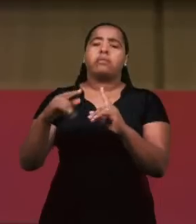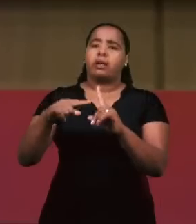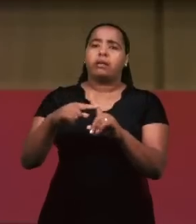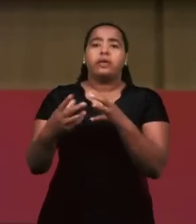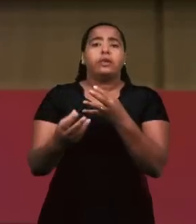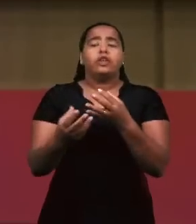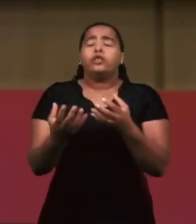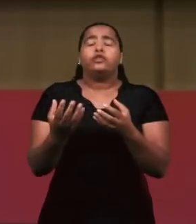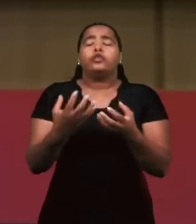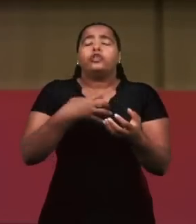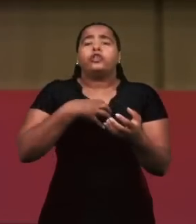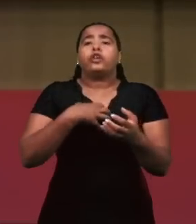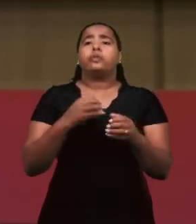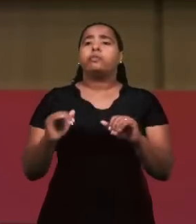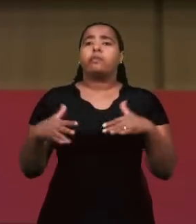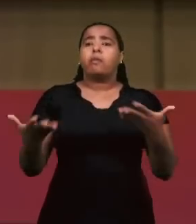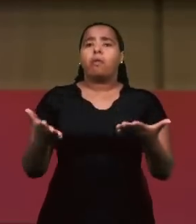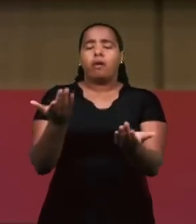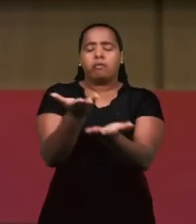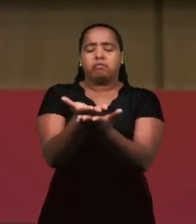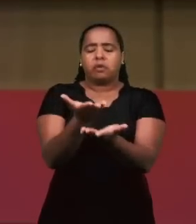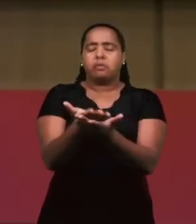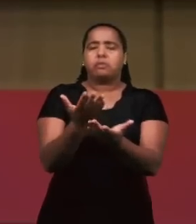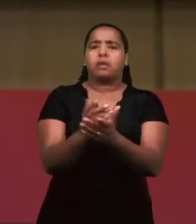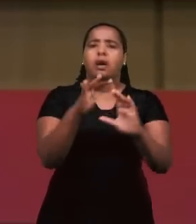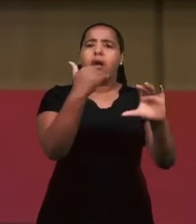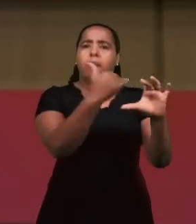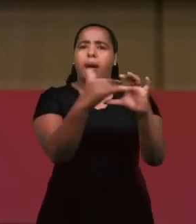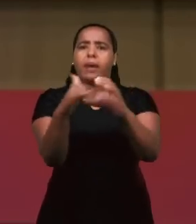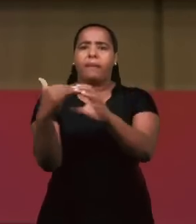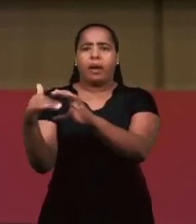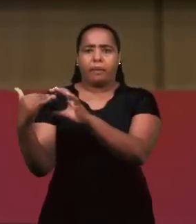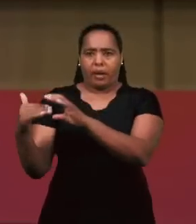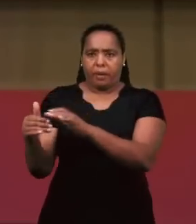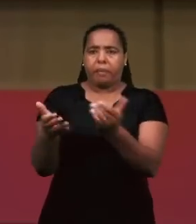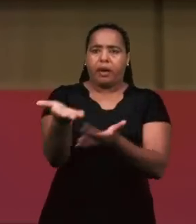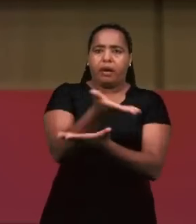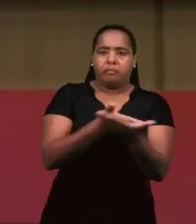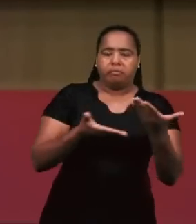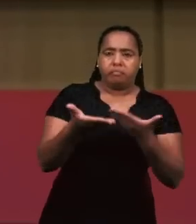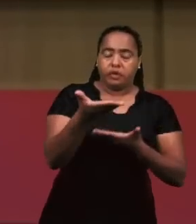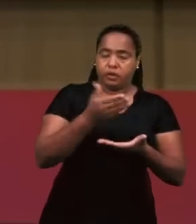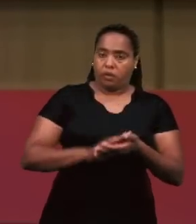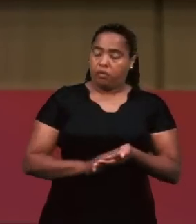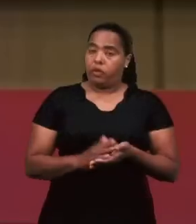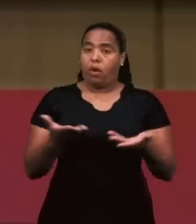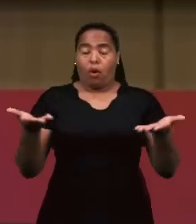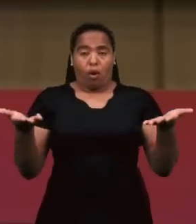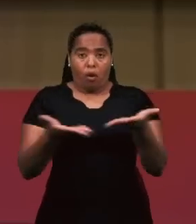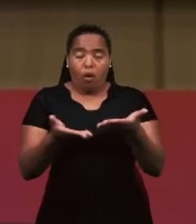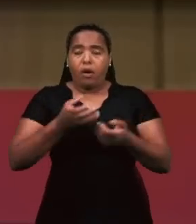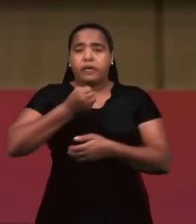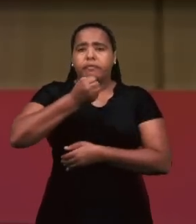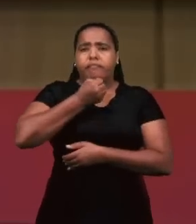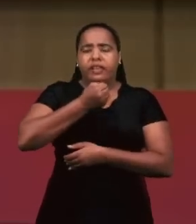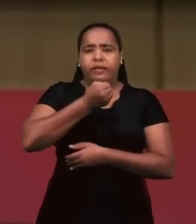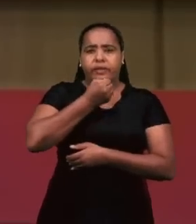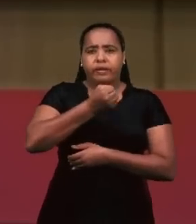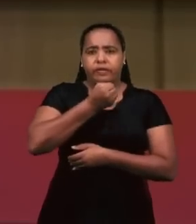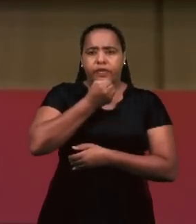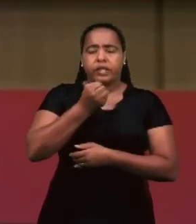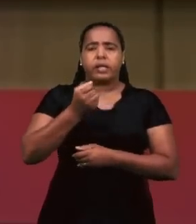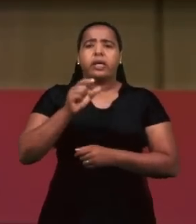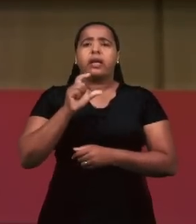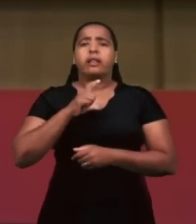para a Escola Bíblica, enviando inclusive as suas participações. E hoje, nessa entrevista de hoje, nós teremos aqui agora a